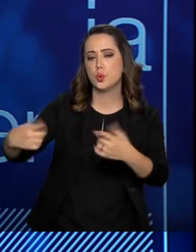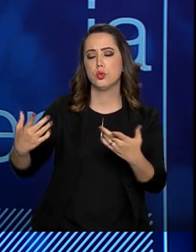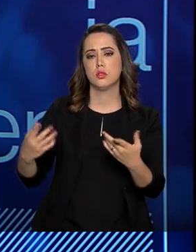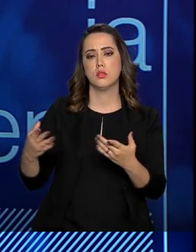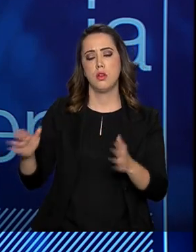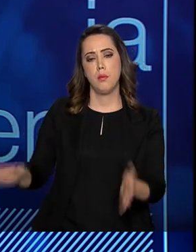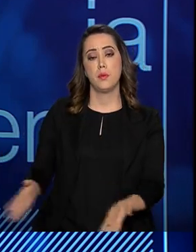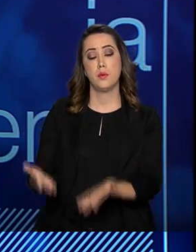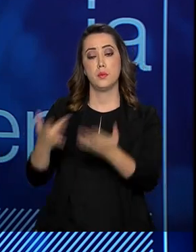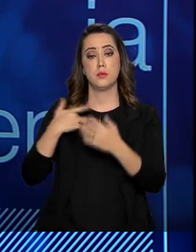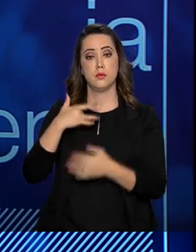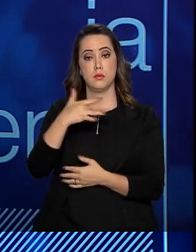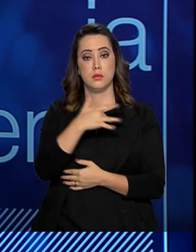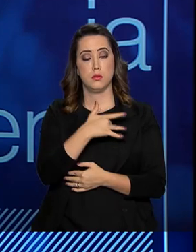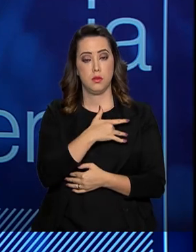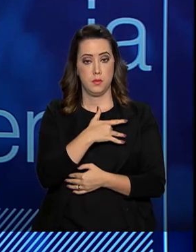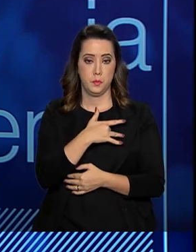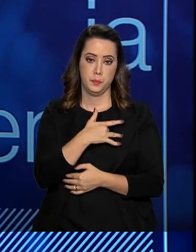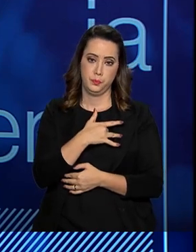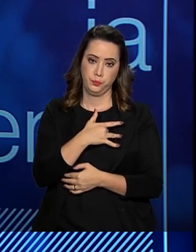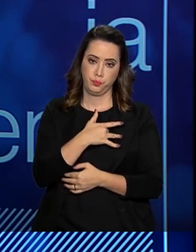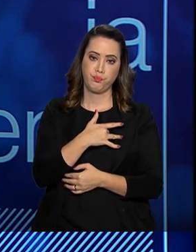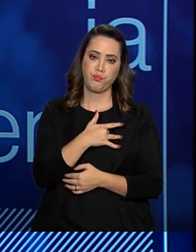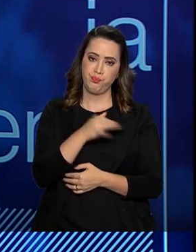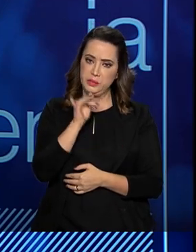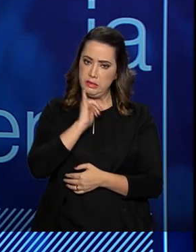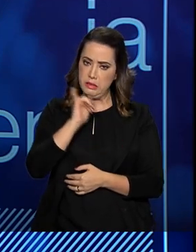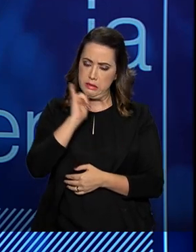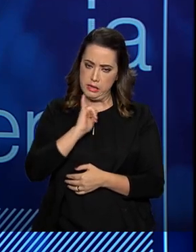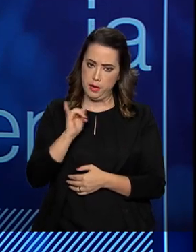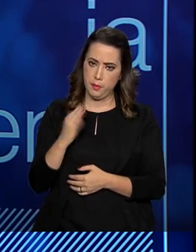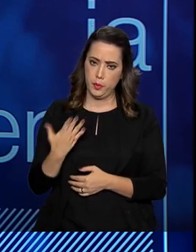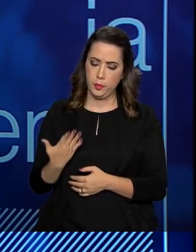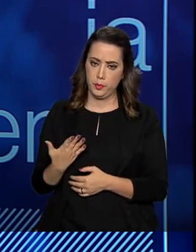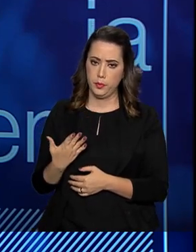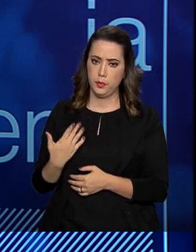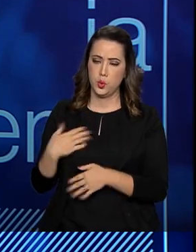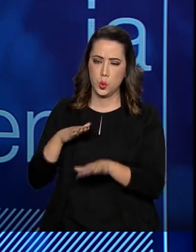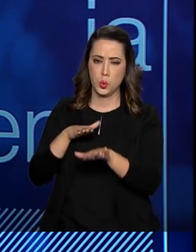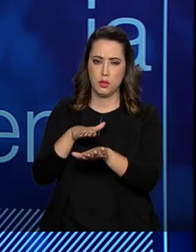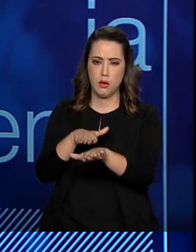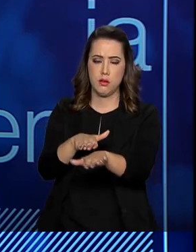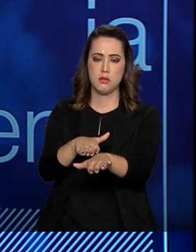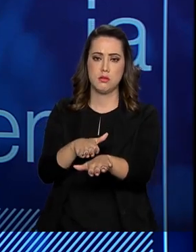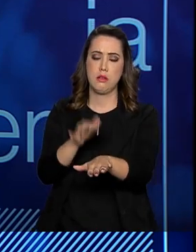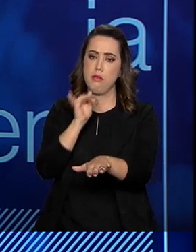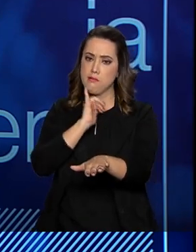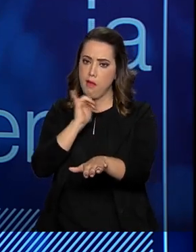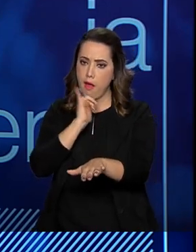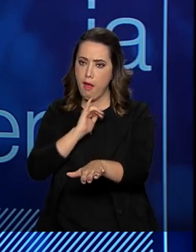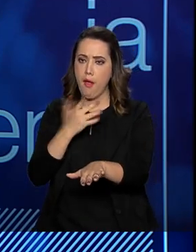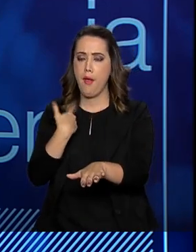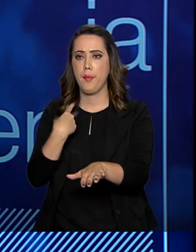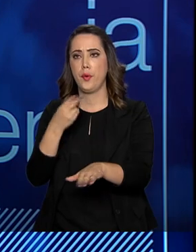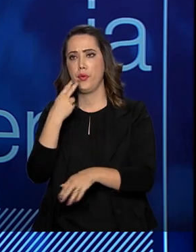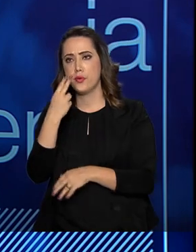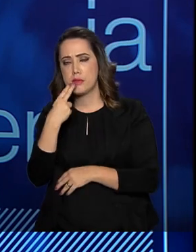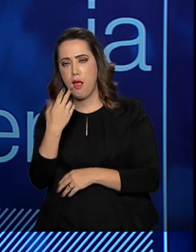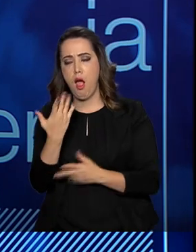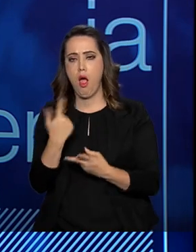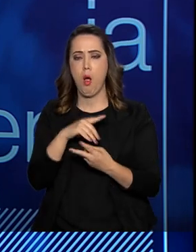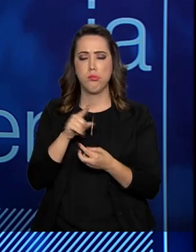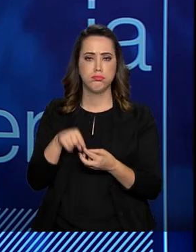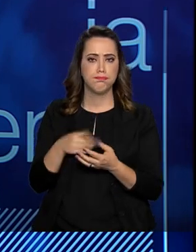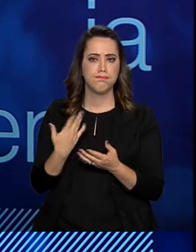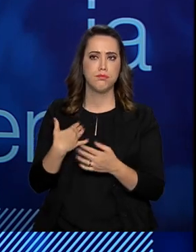promoção da saúde, como por exemplo, no trânsito, como na questão do tabagismo, como